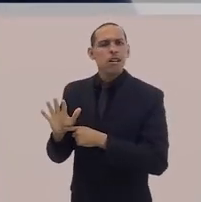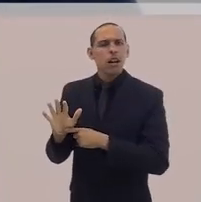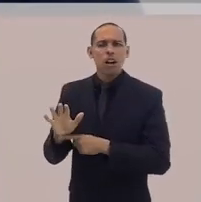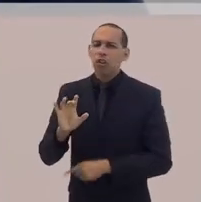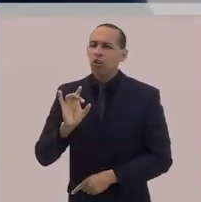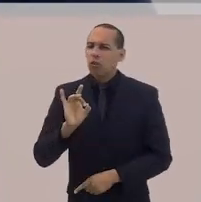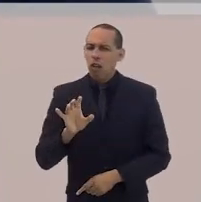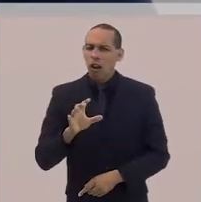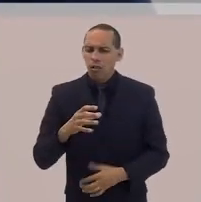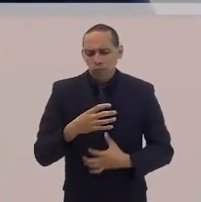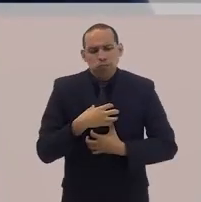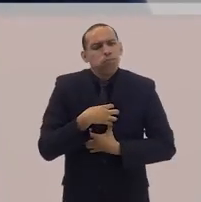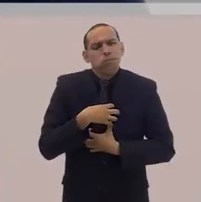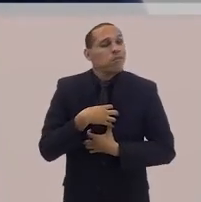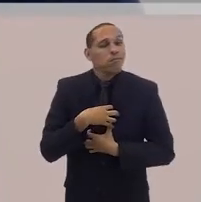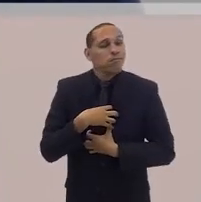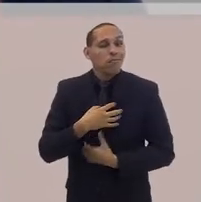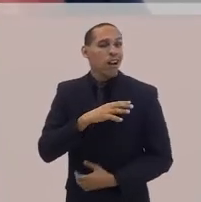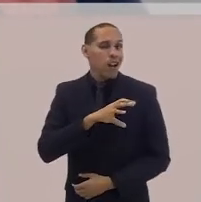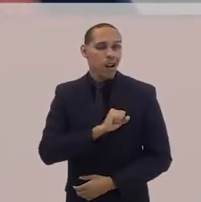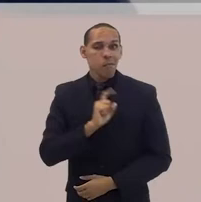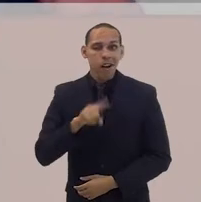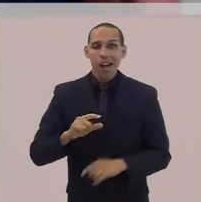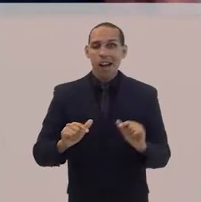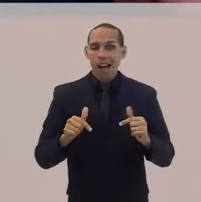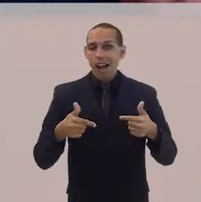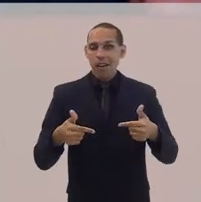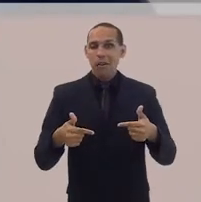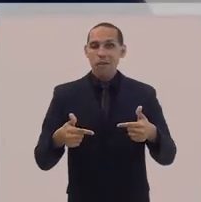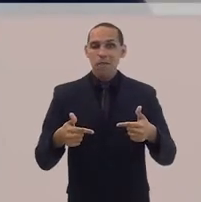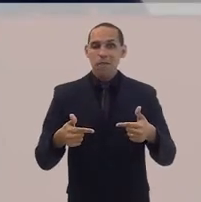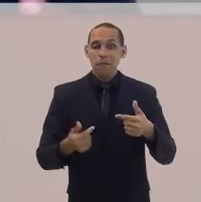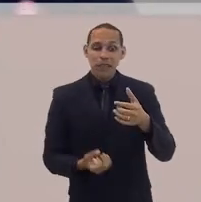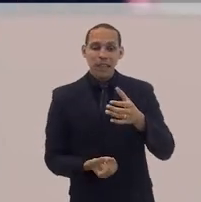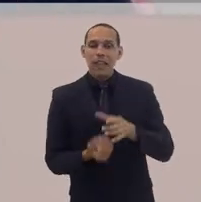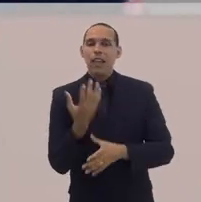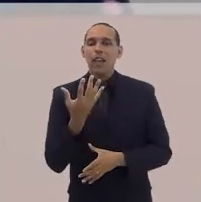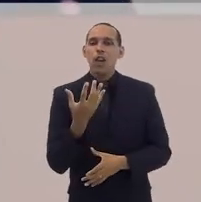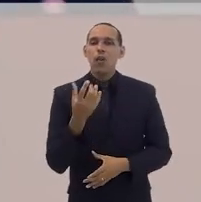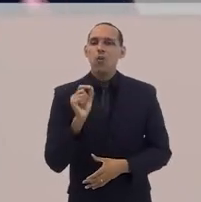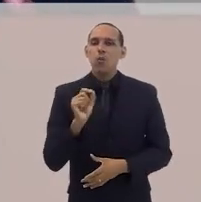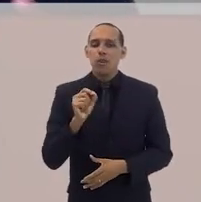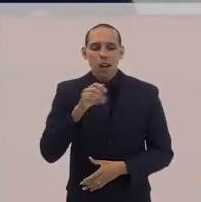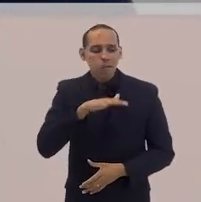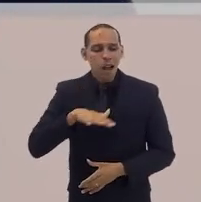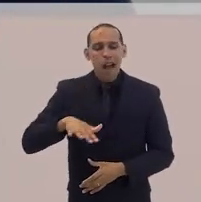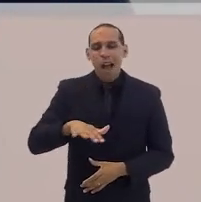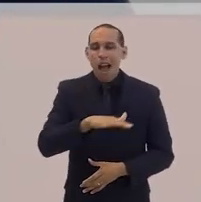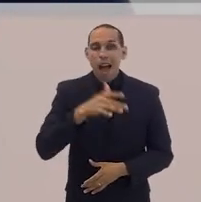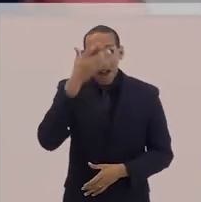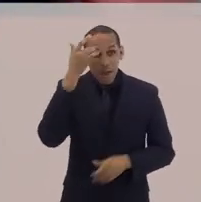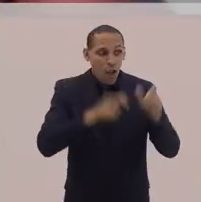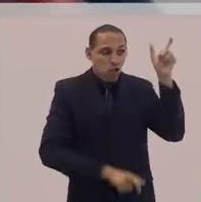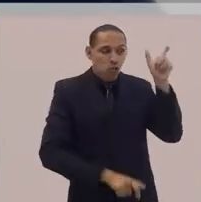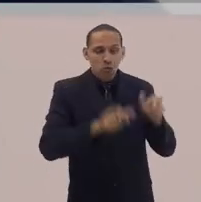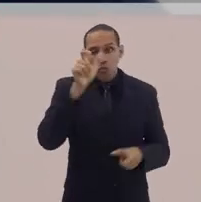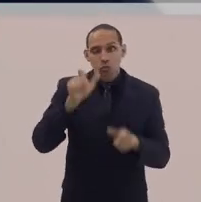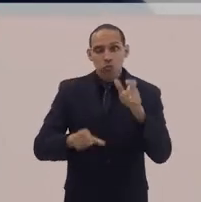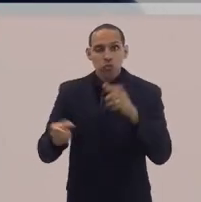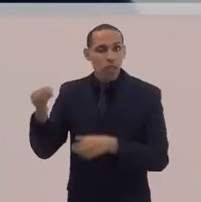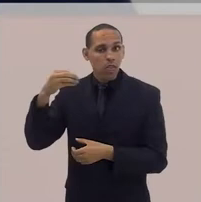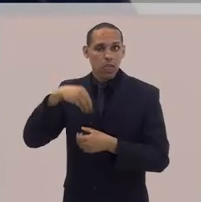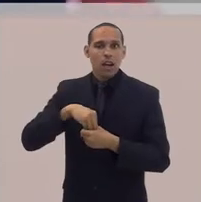muito além de um sentimento, o amor é uma atitude que cria um ambiente em que as